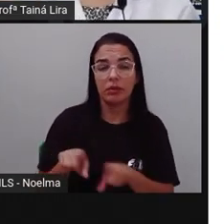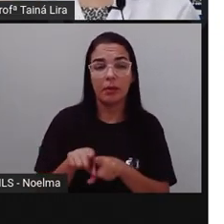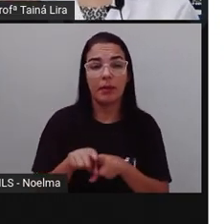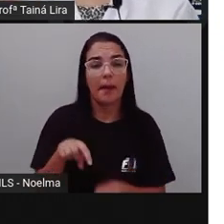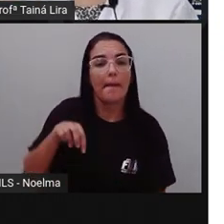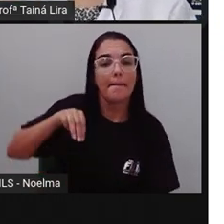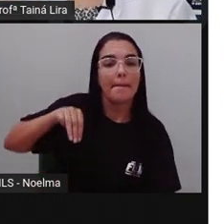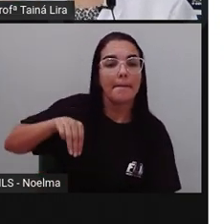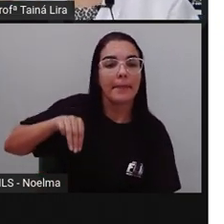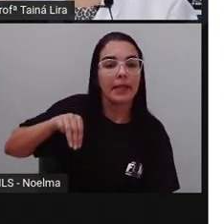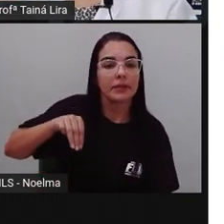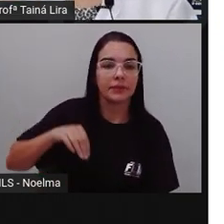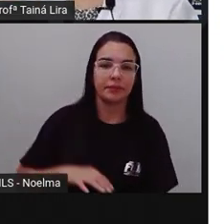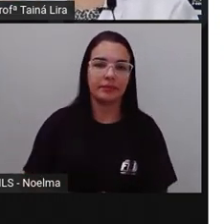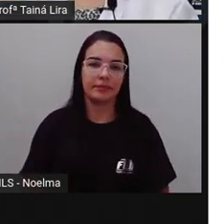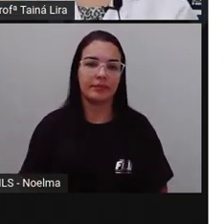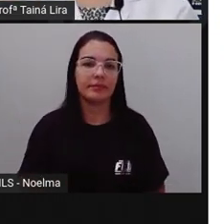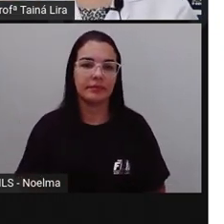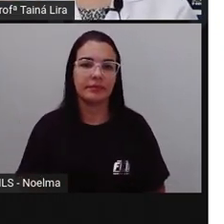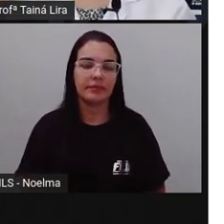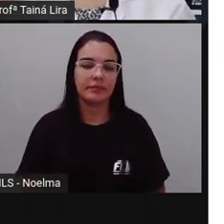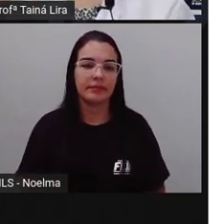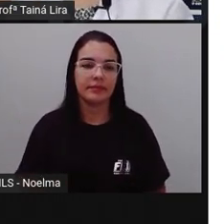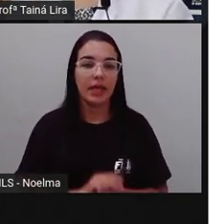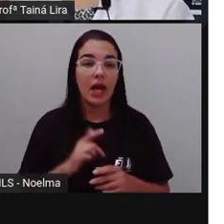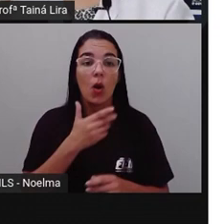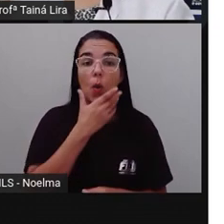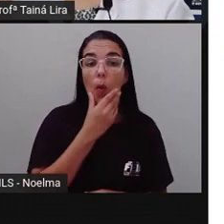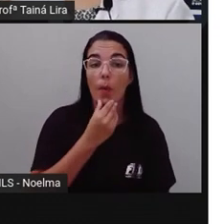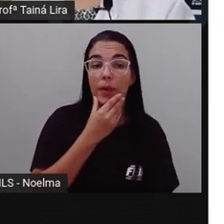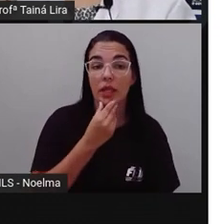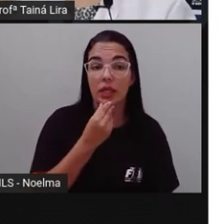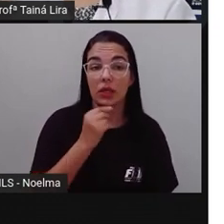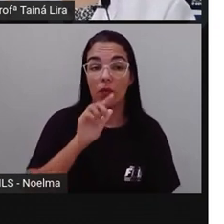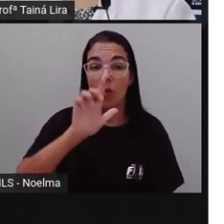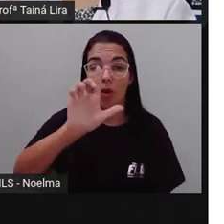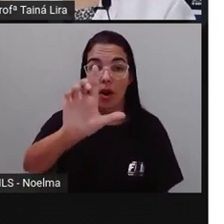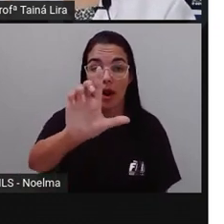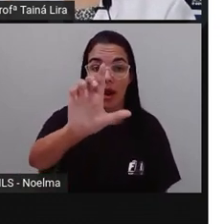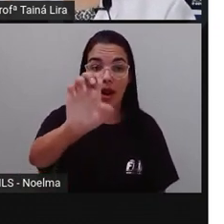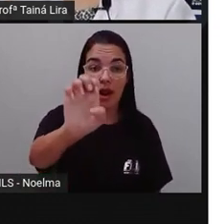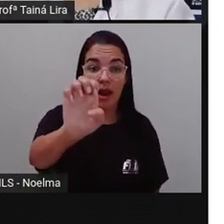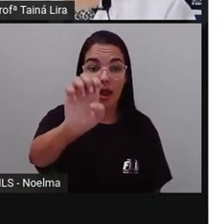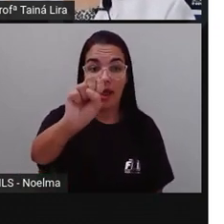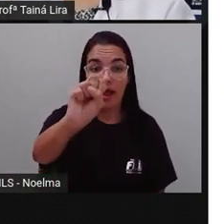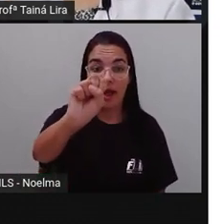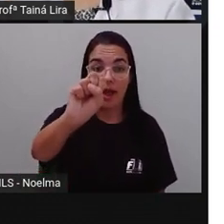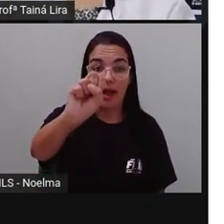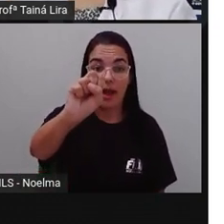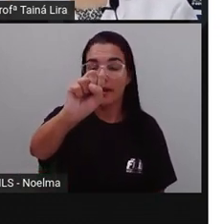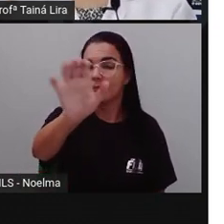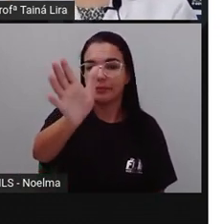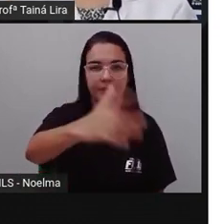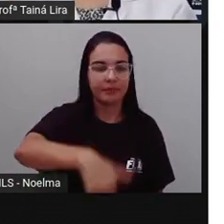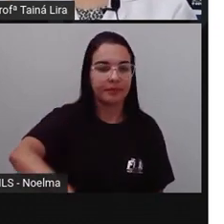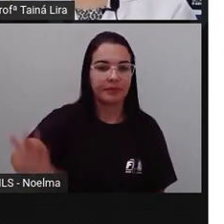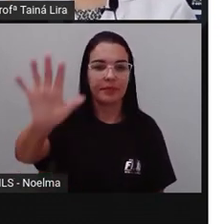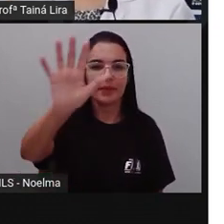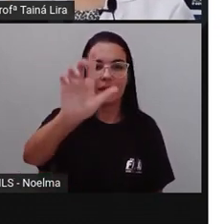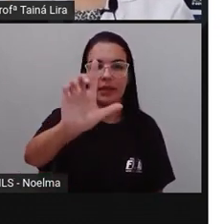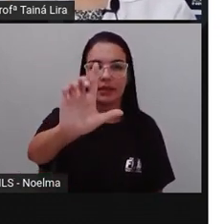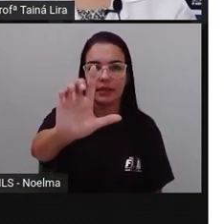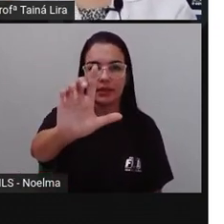Então, Leandro, quando ele produziu essa tabela, Ele acabou reproduzindo, né, Tudo aí em centímetro,